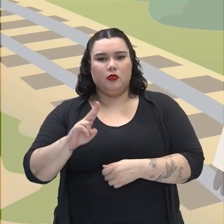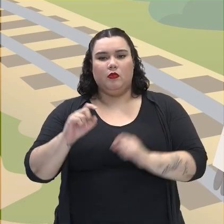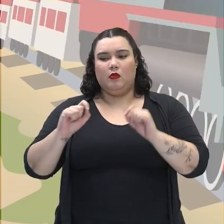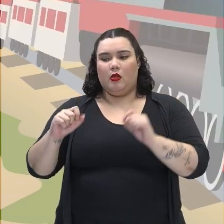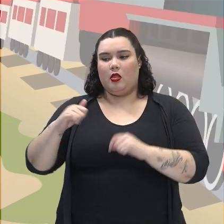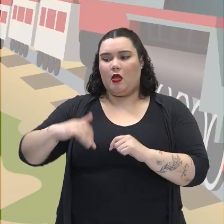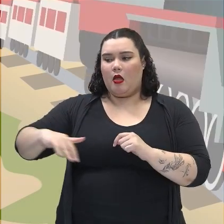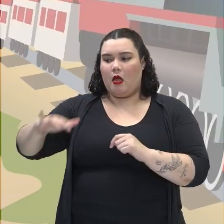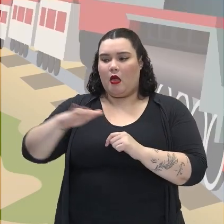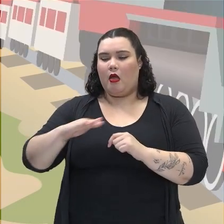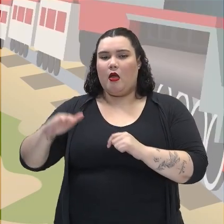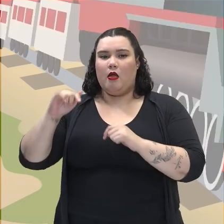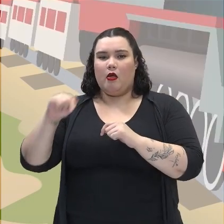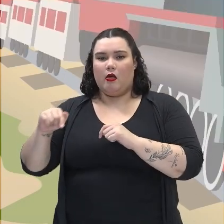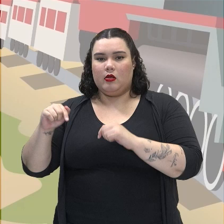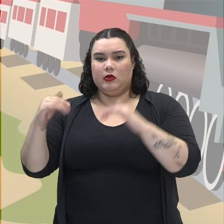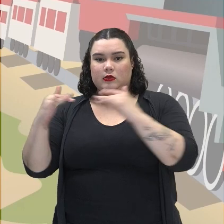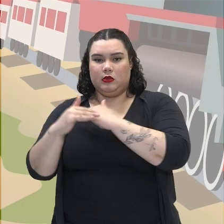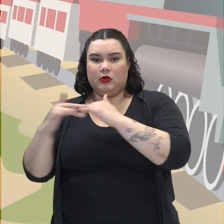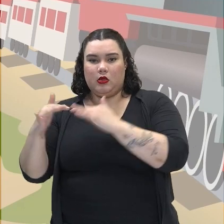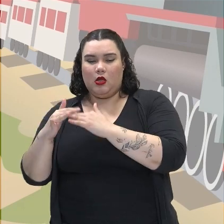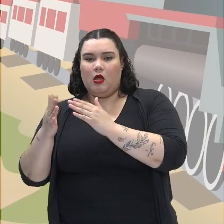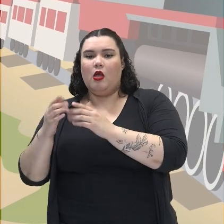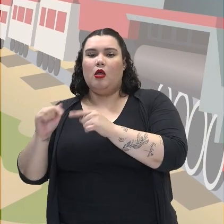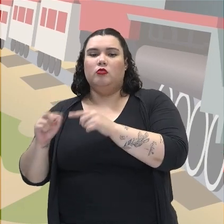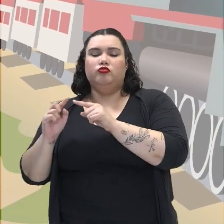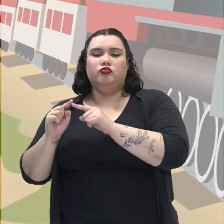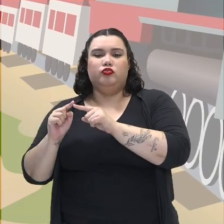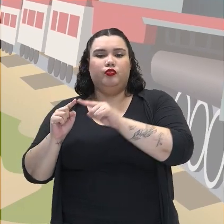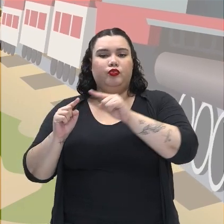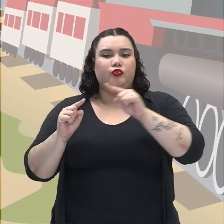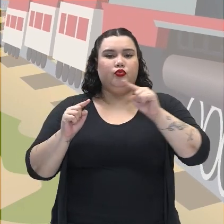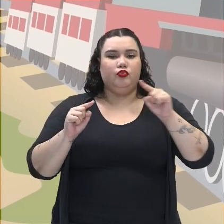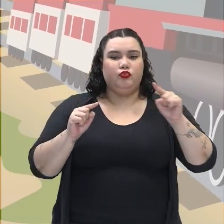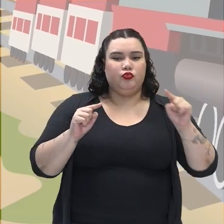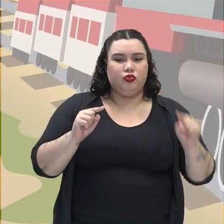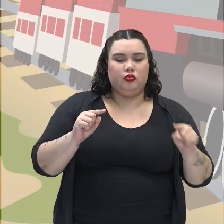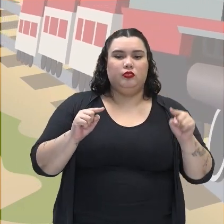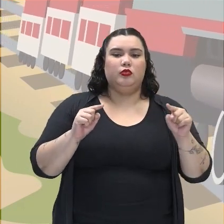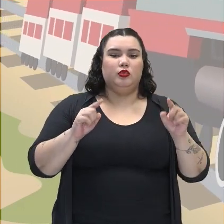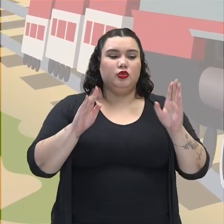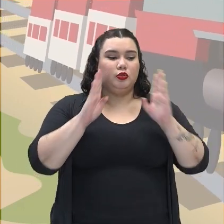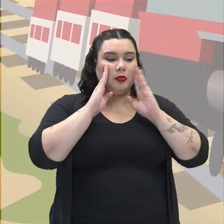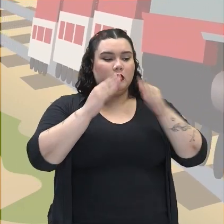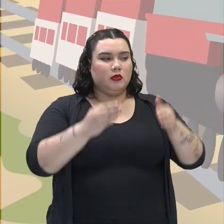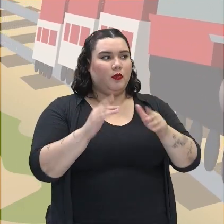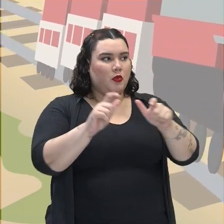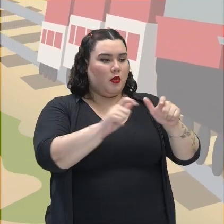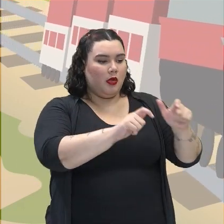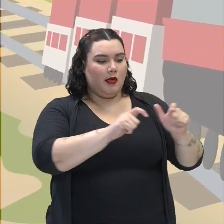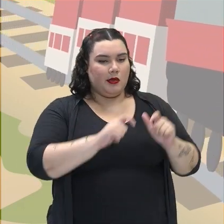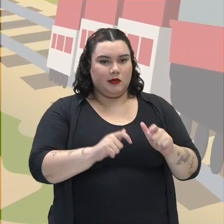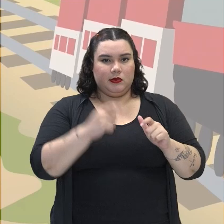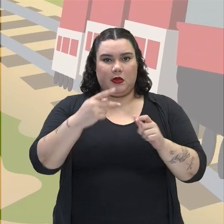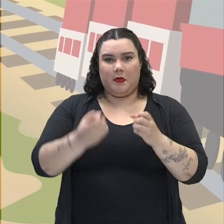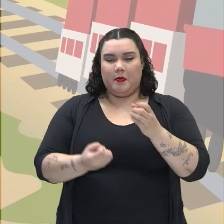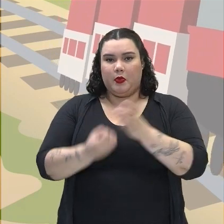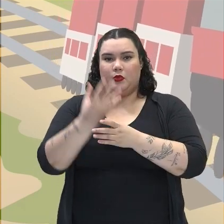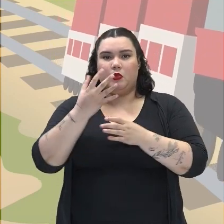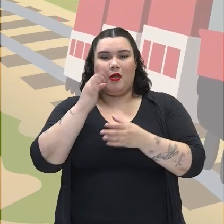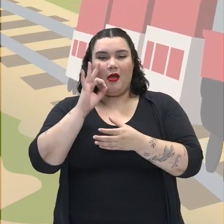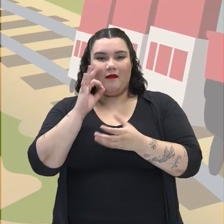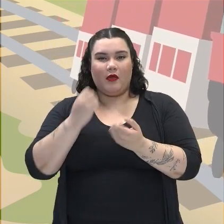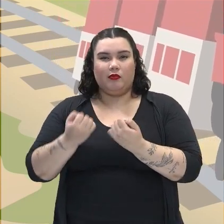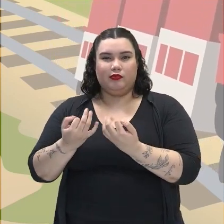portuária, da cidade, chegando até pontos específicos do inteiro do Brasil, onde aquela produção cafeira era